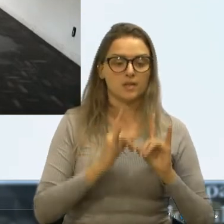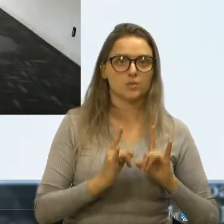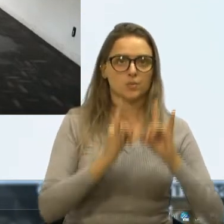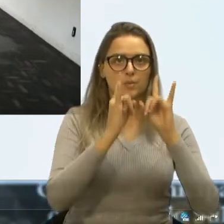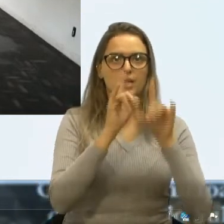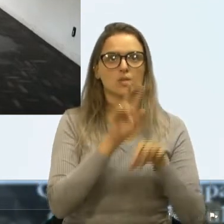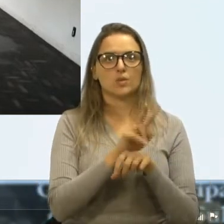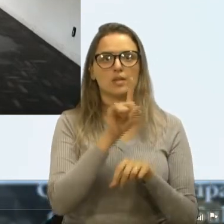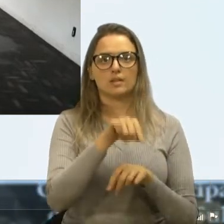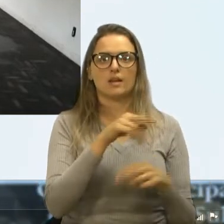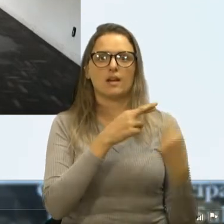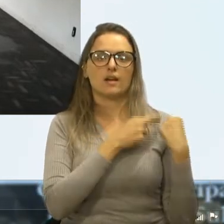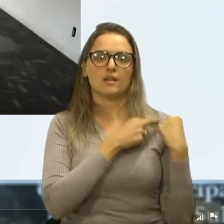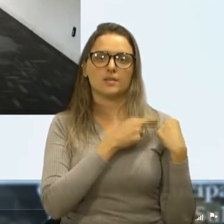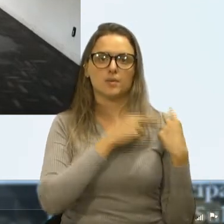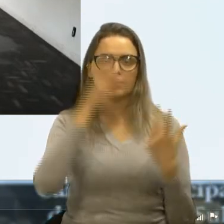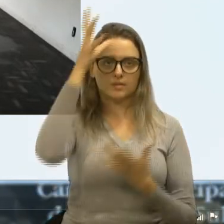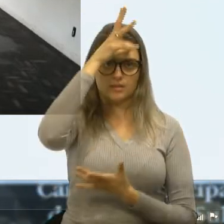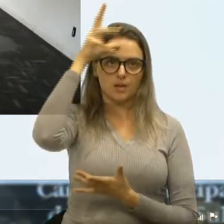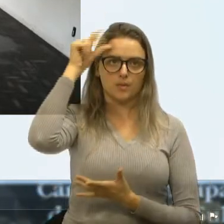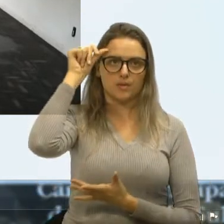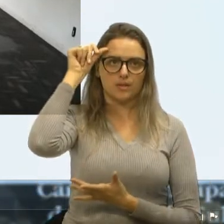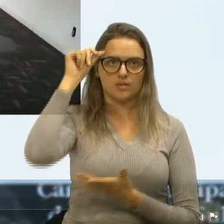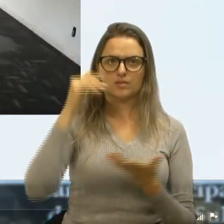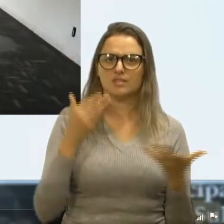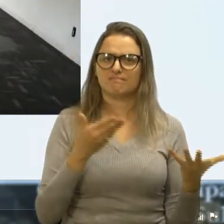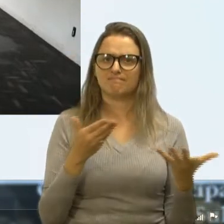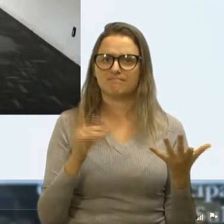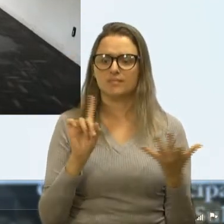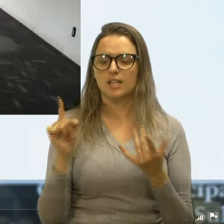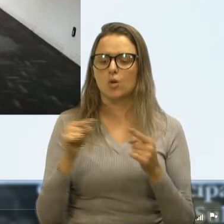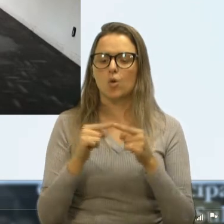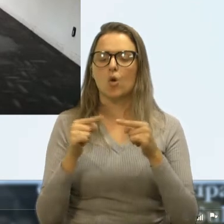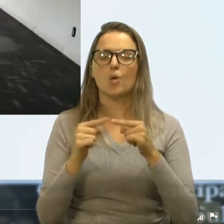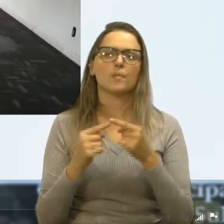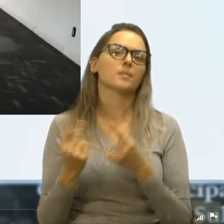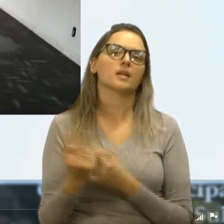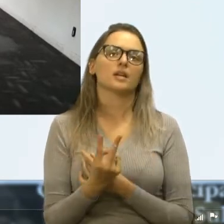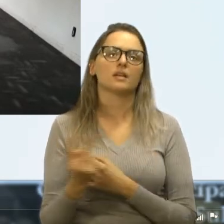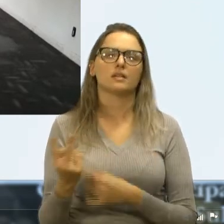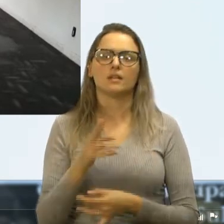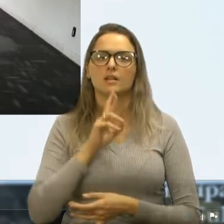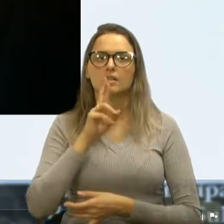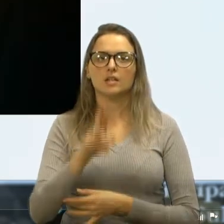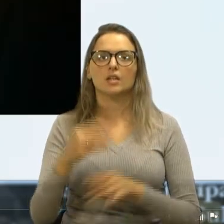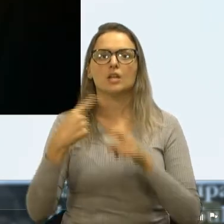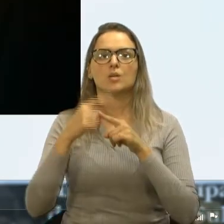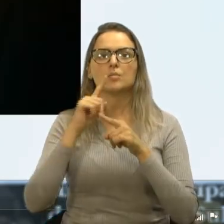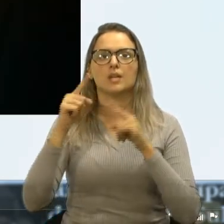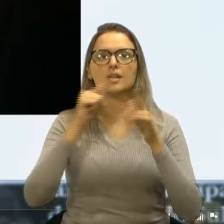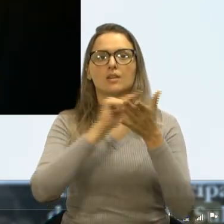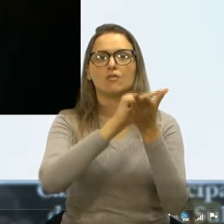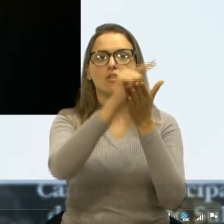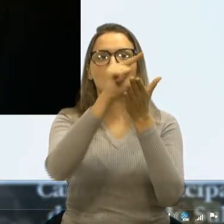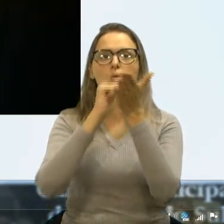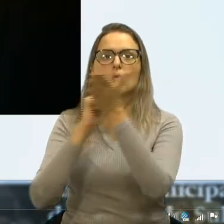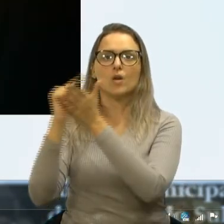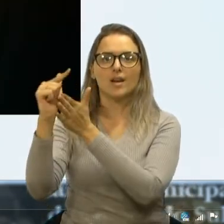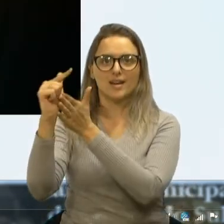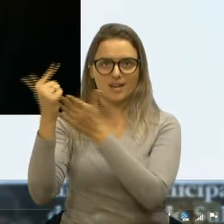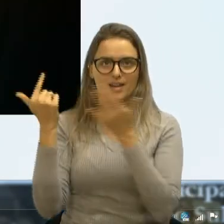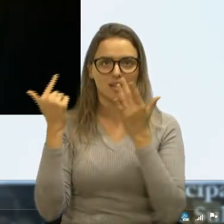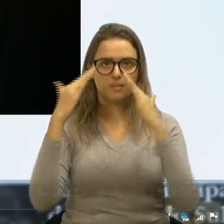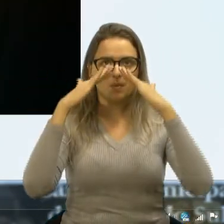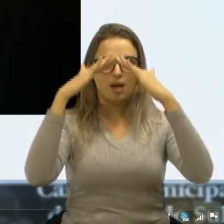é de responsabilidade do município? Então, por que não vão lá limpar a escala em cima? Que as